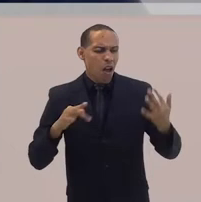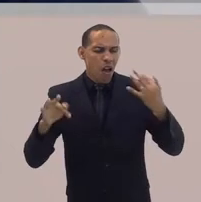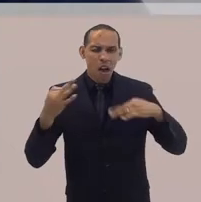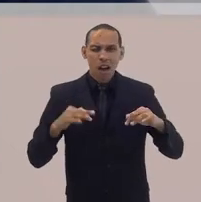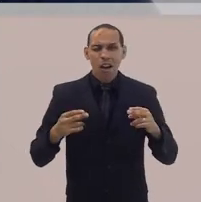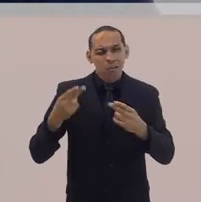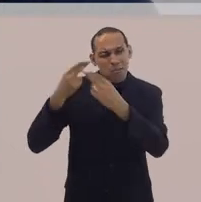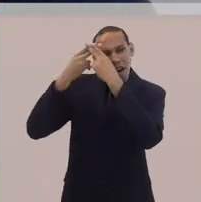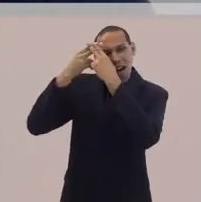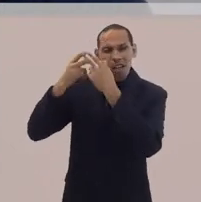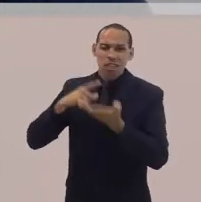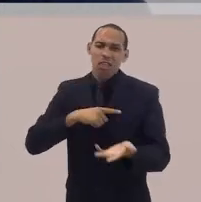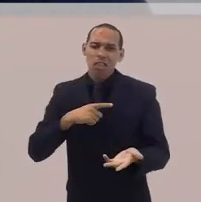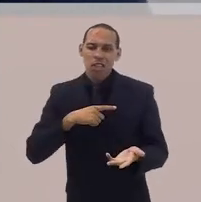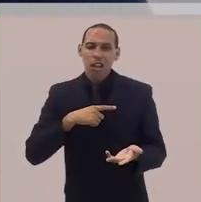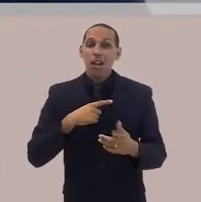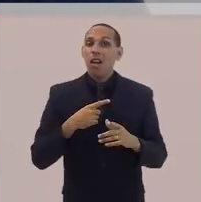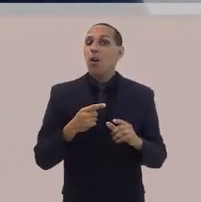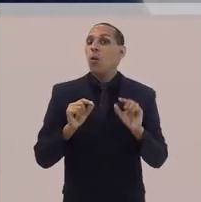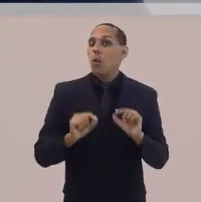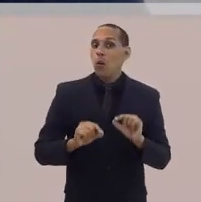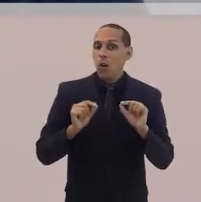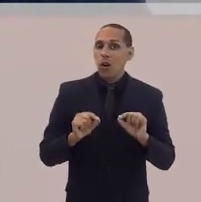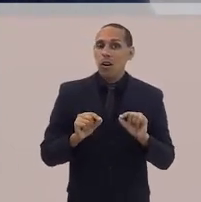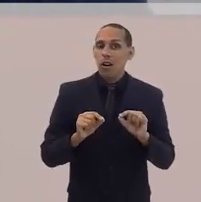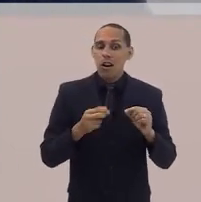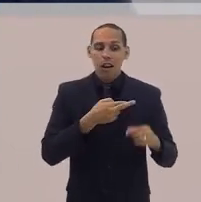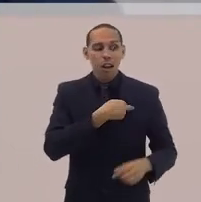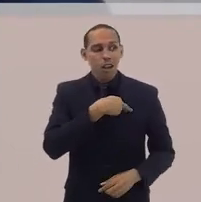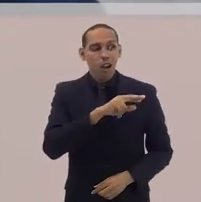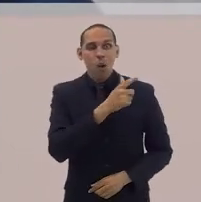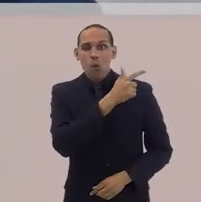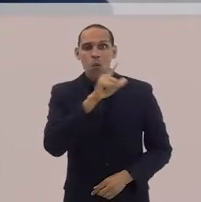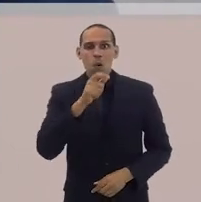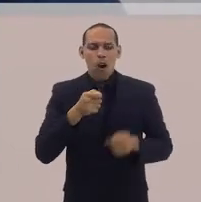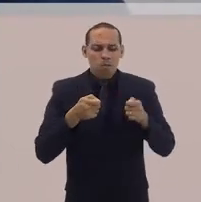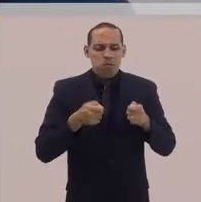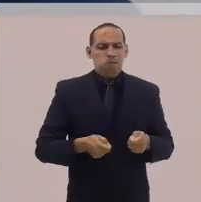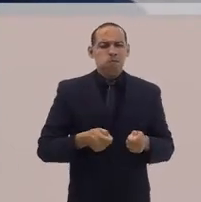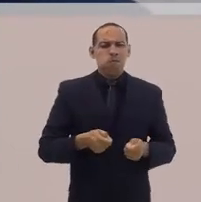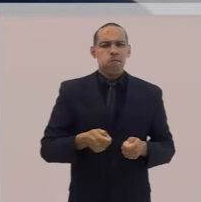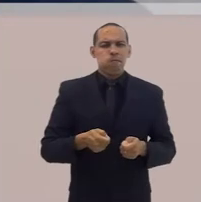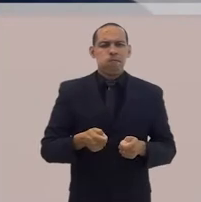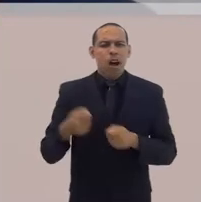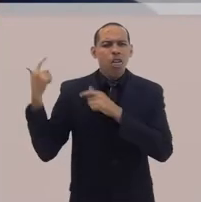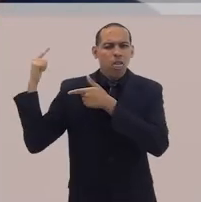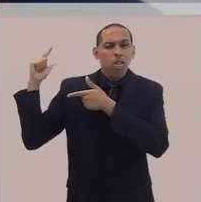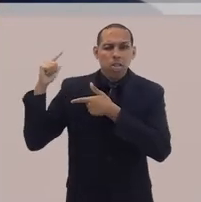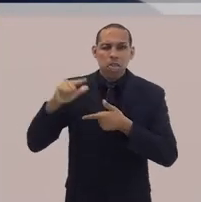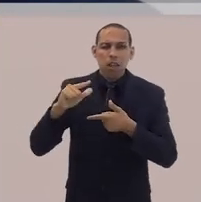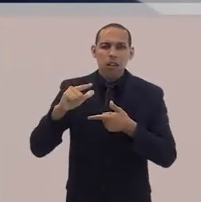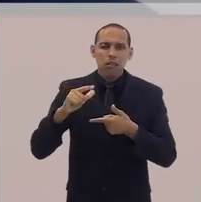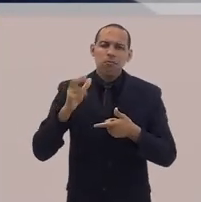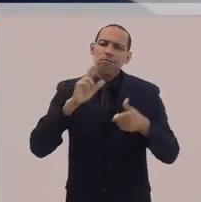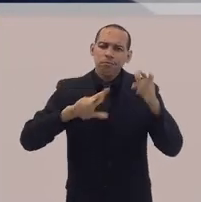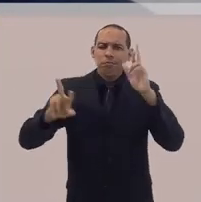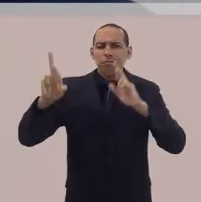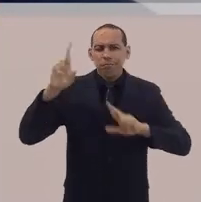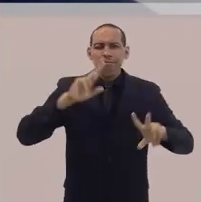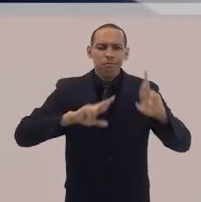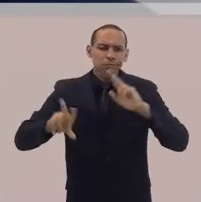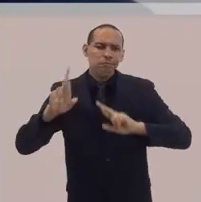e traumatizadas com o fundamentalismo religioso. Tem uma variedade, tá, de